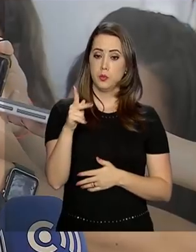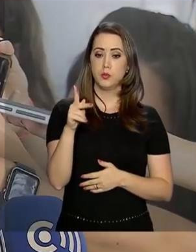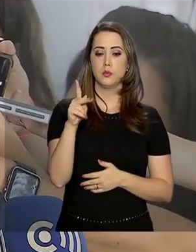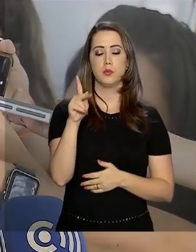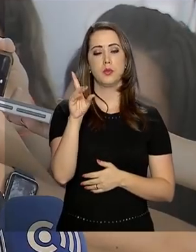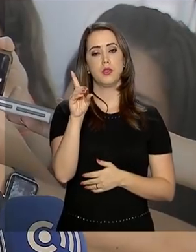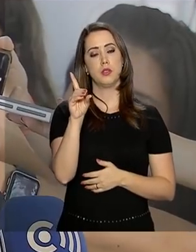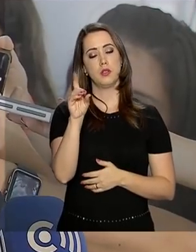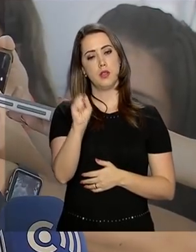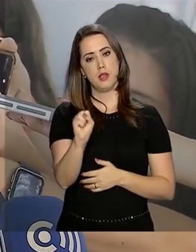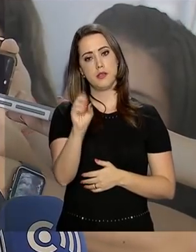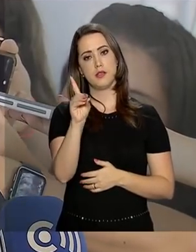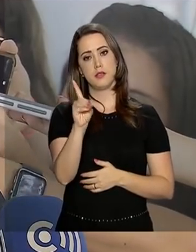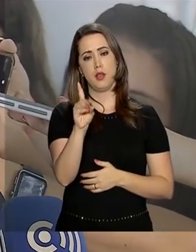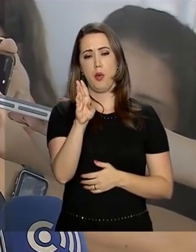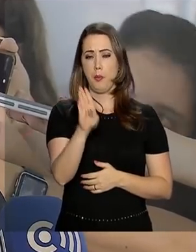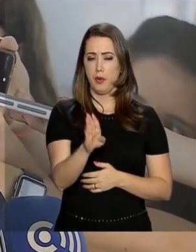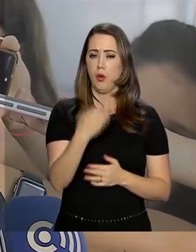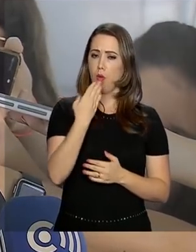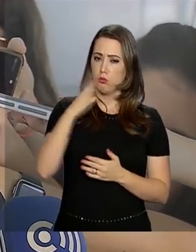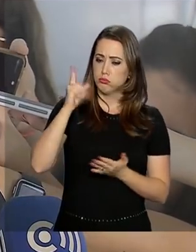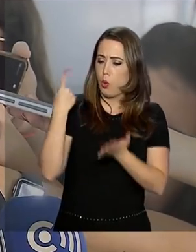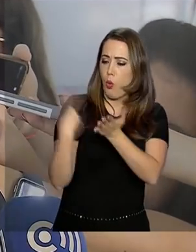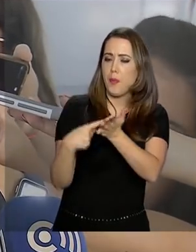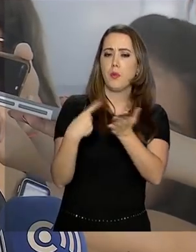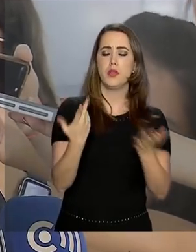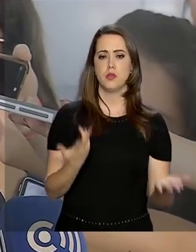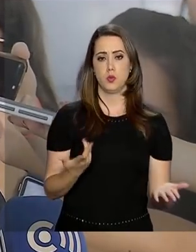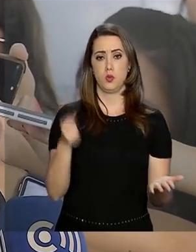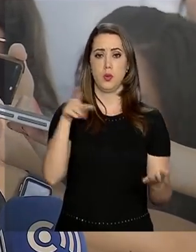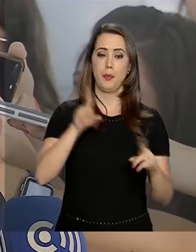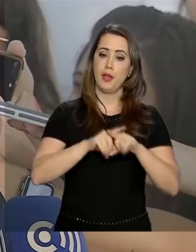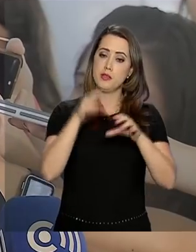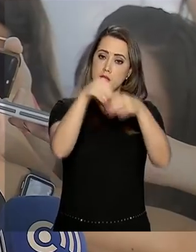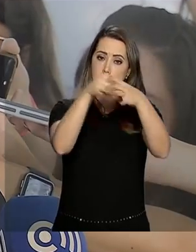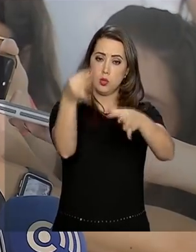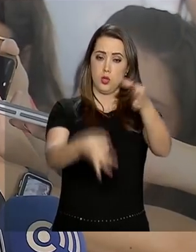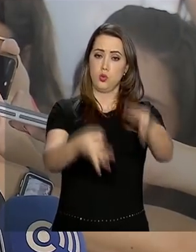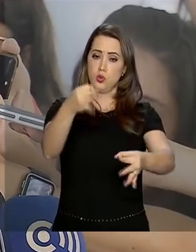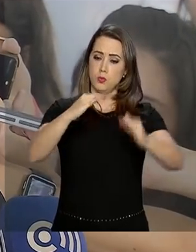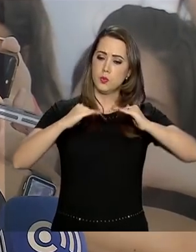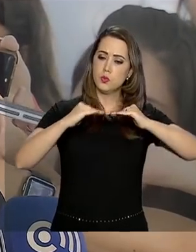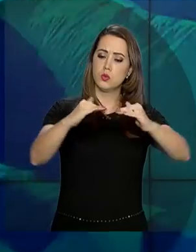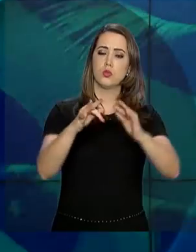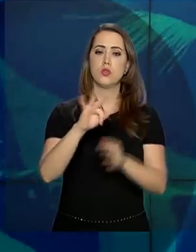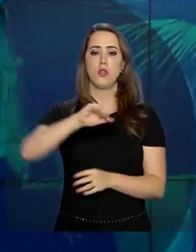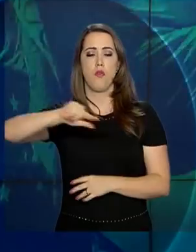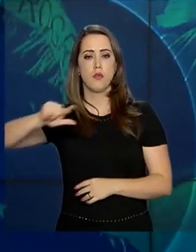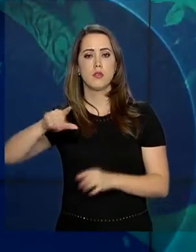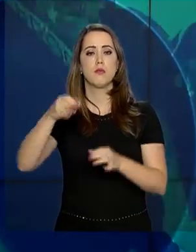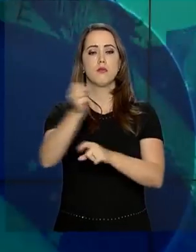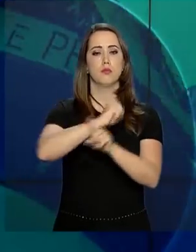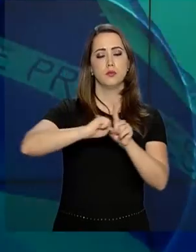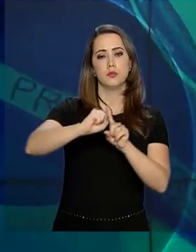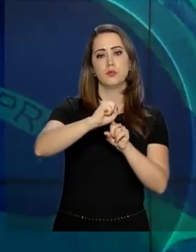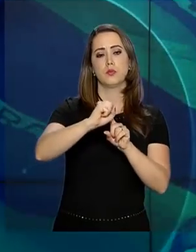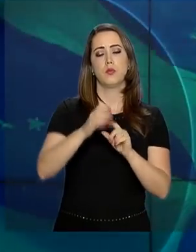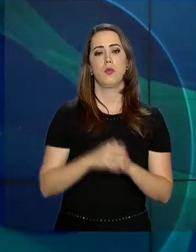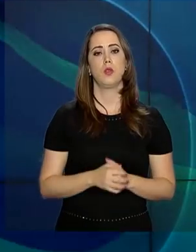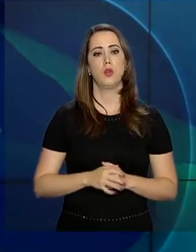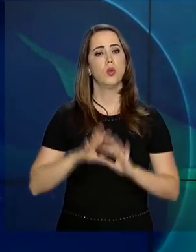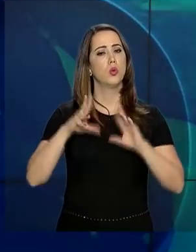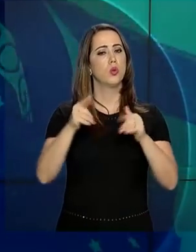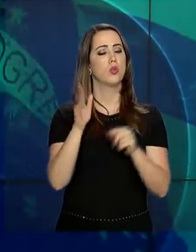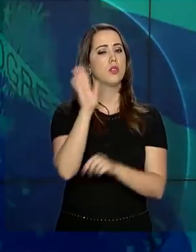compromisso com ela, mas dentro desse foco de justiça social e fiscal. E durante toda